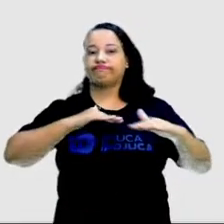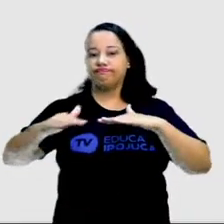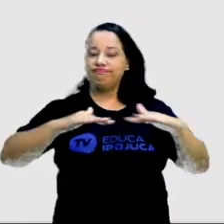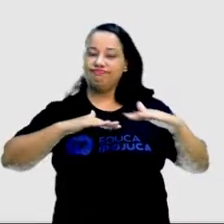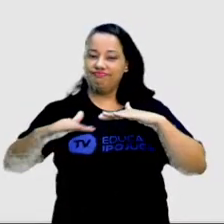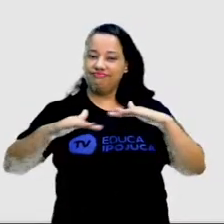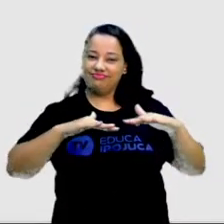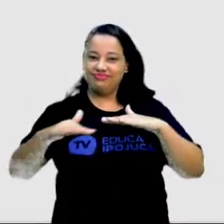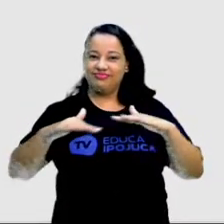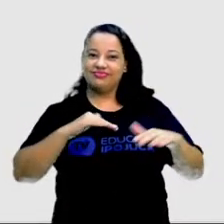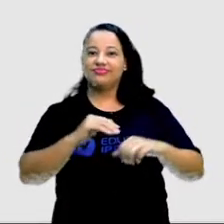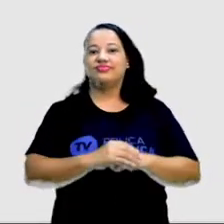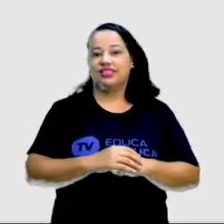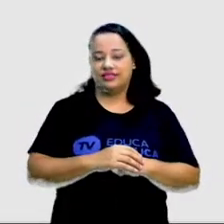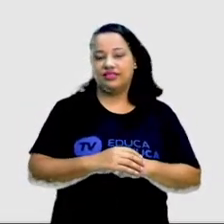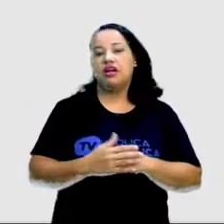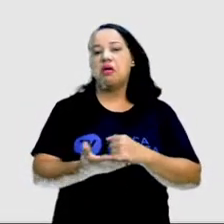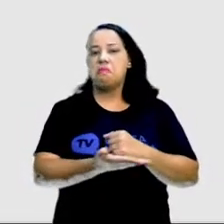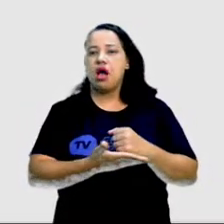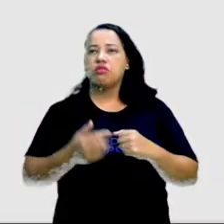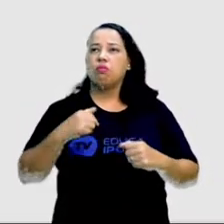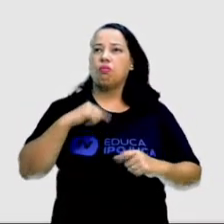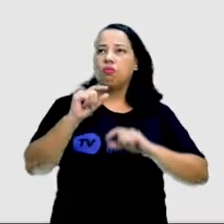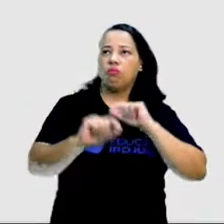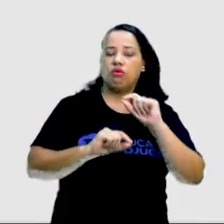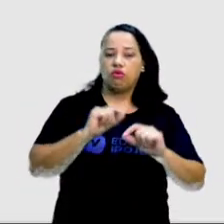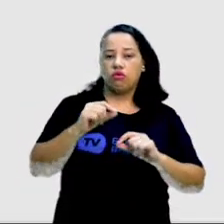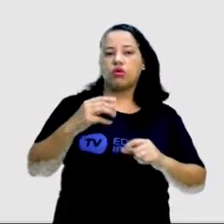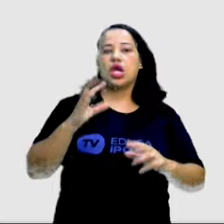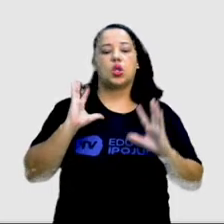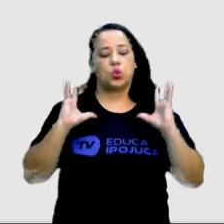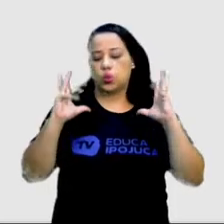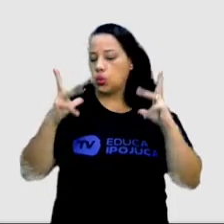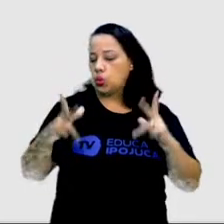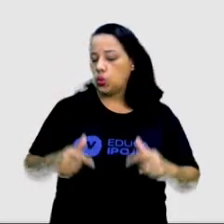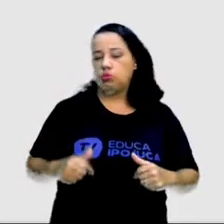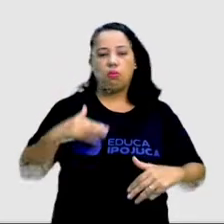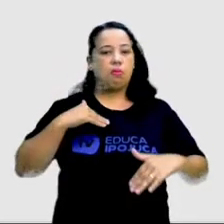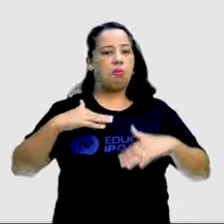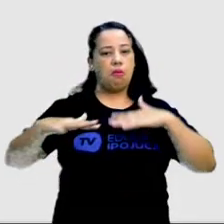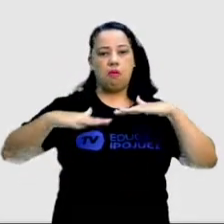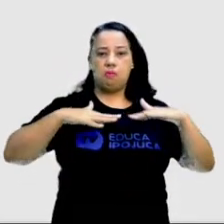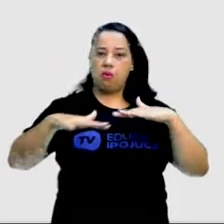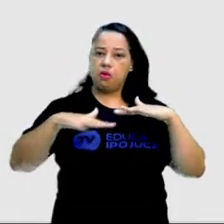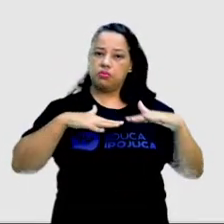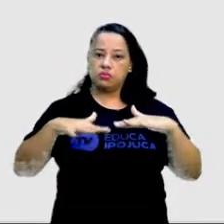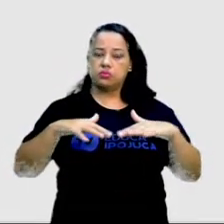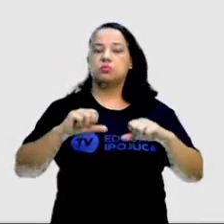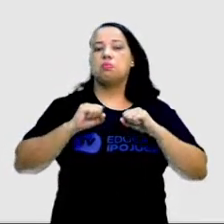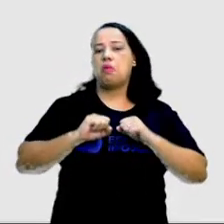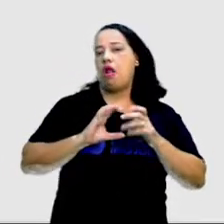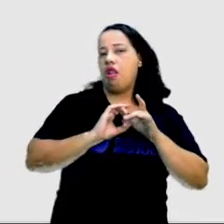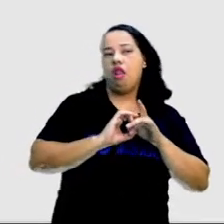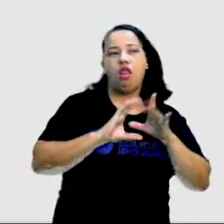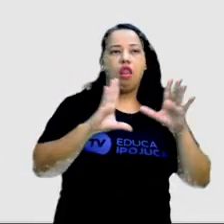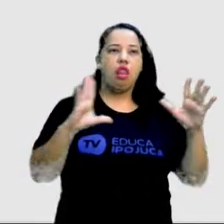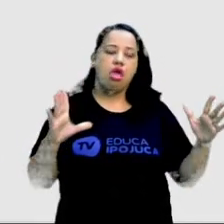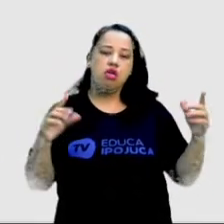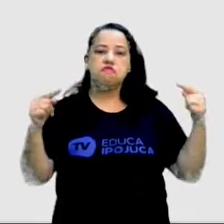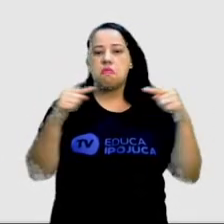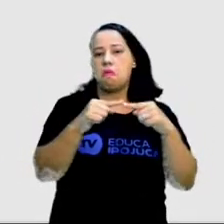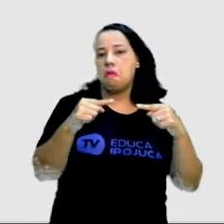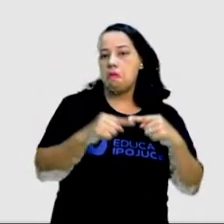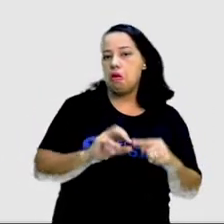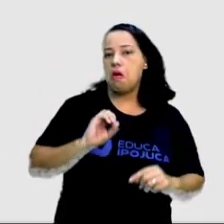basicamente todo o movimento que o corpo pode fazer. O movimento, ele pode ser livre, fluente